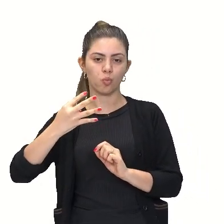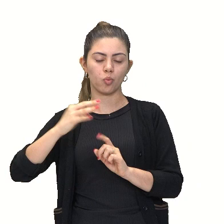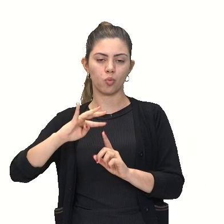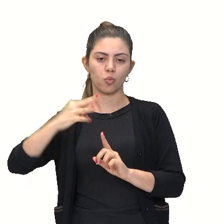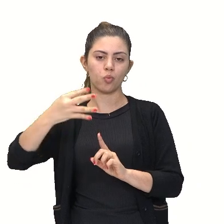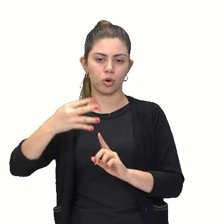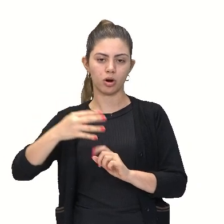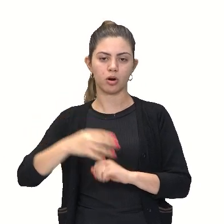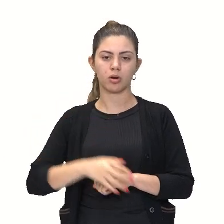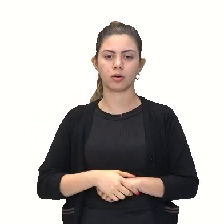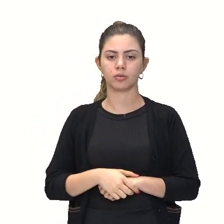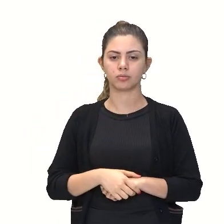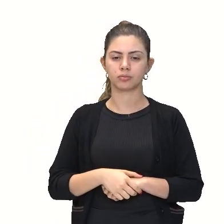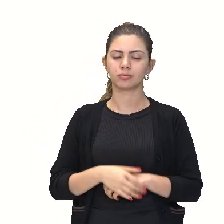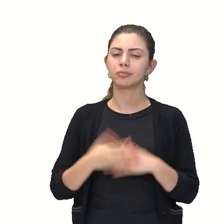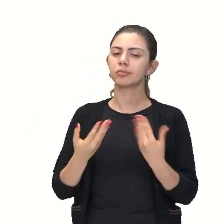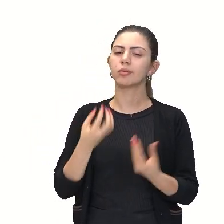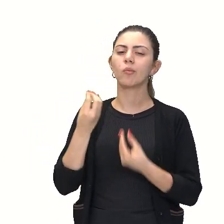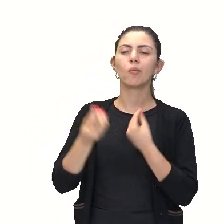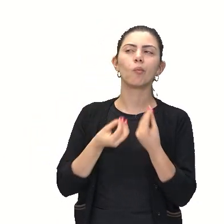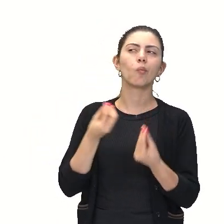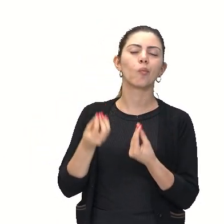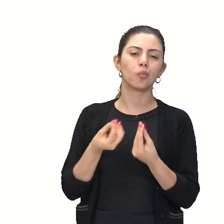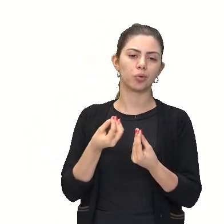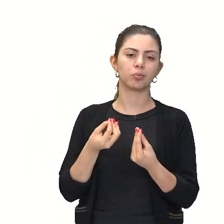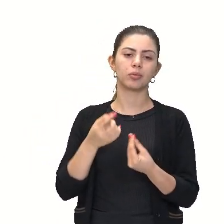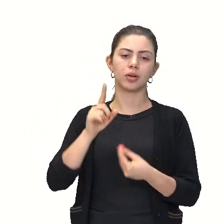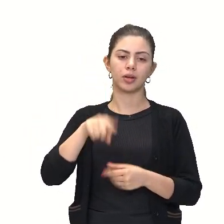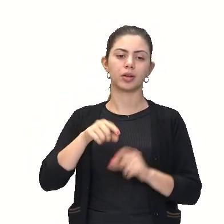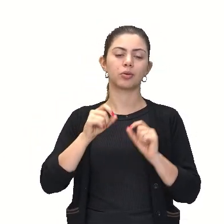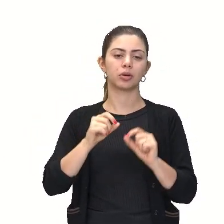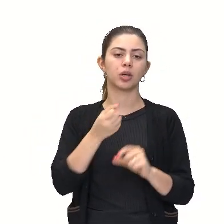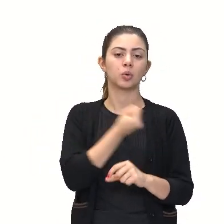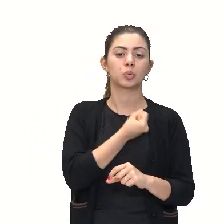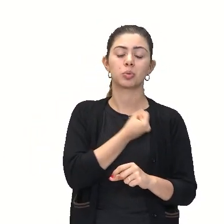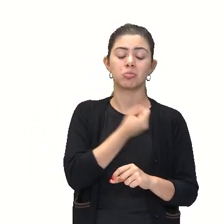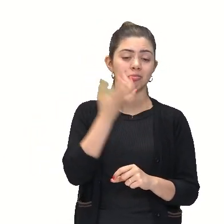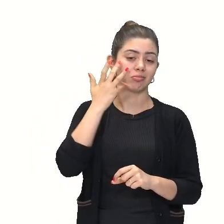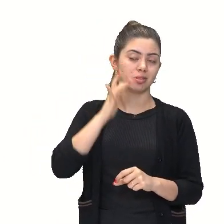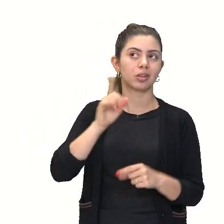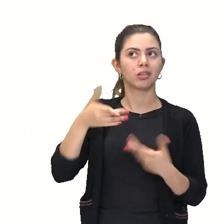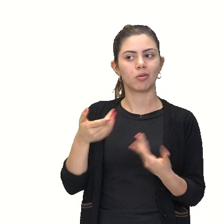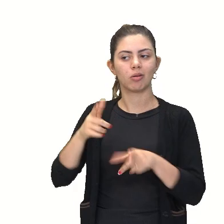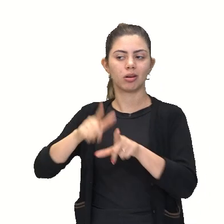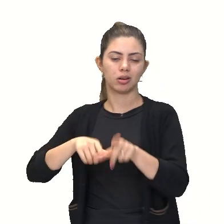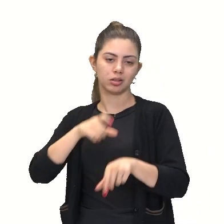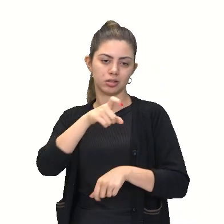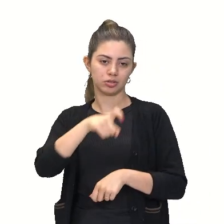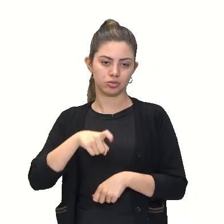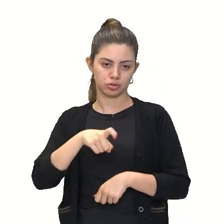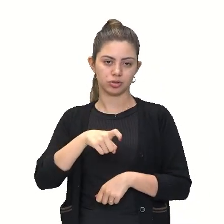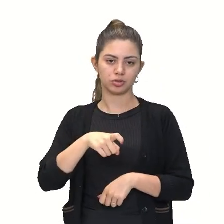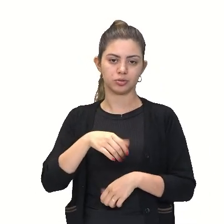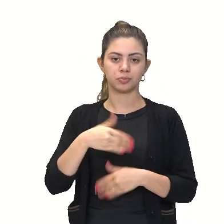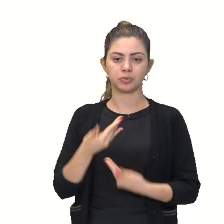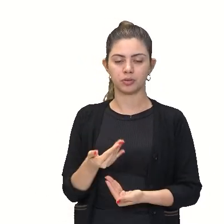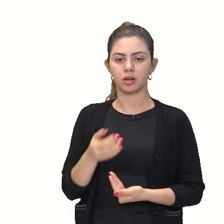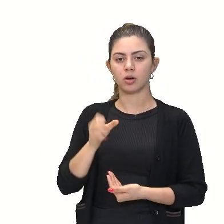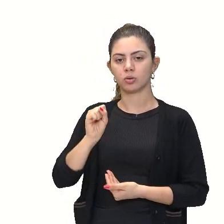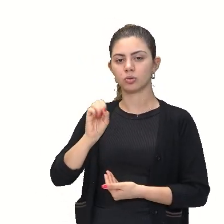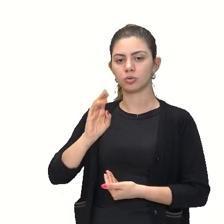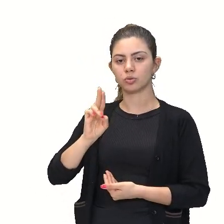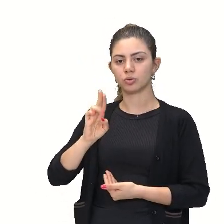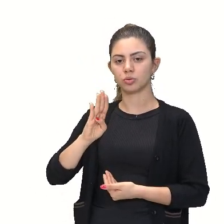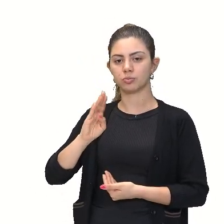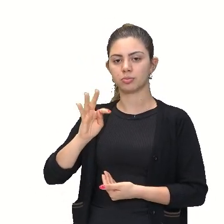Olha só. Como é que ficaria isso? Está aqui um número, é x, olha. Subtraído é o sinal de menos do seu quadro.